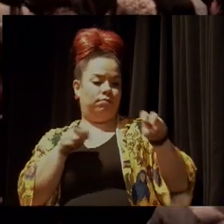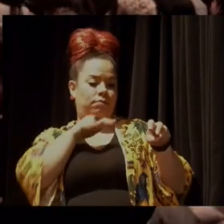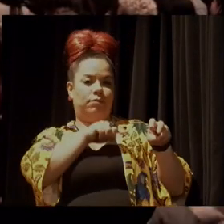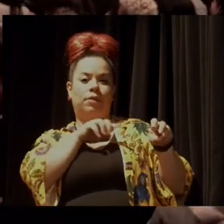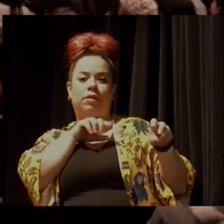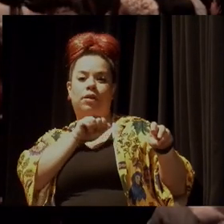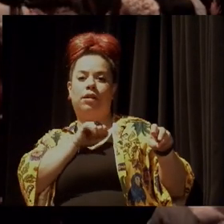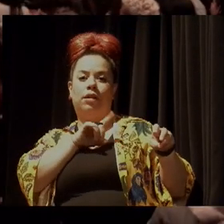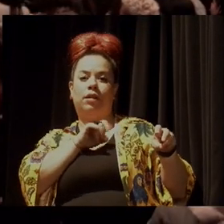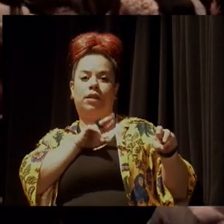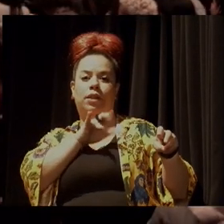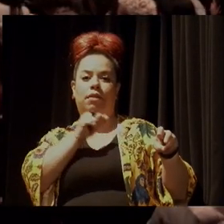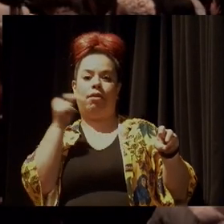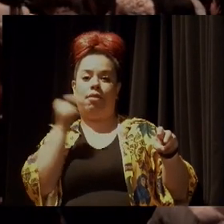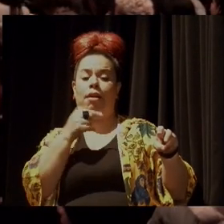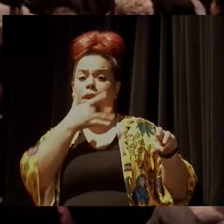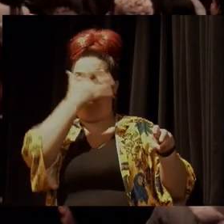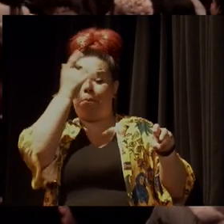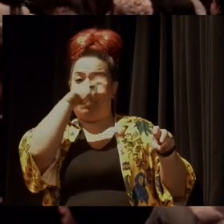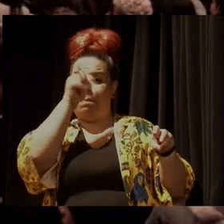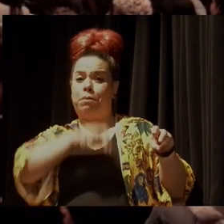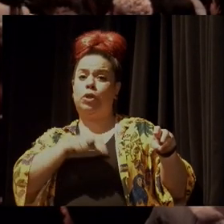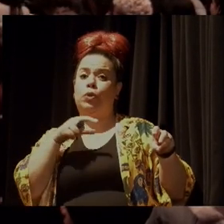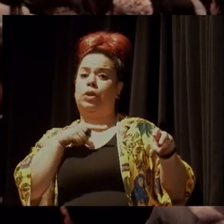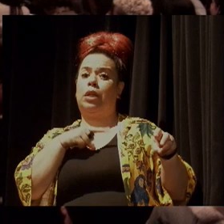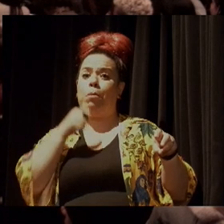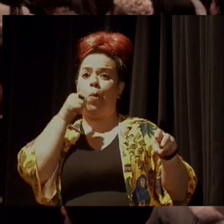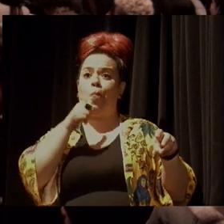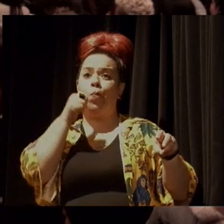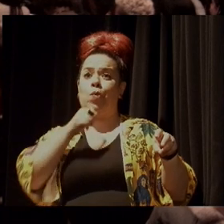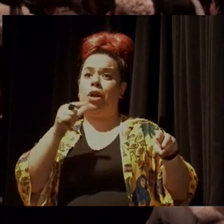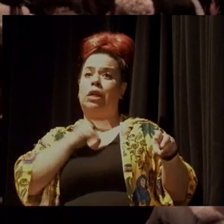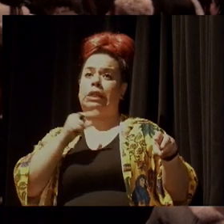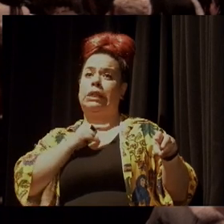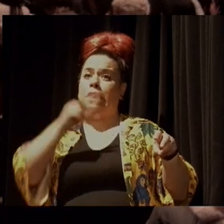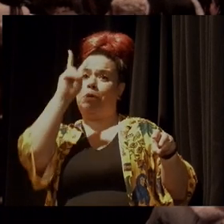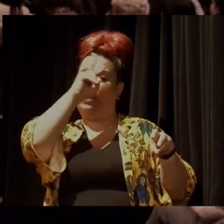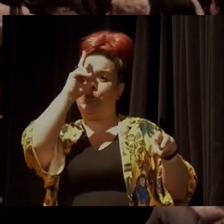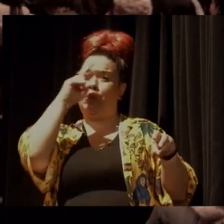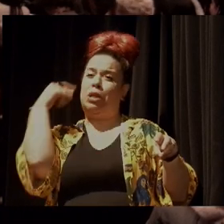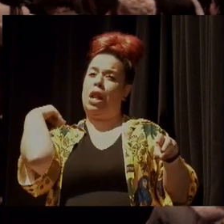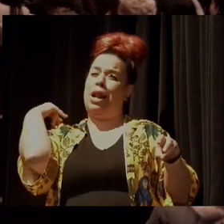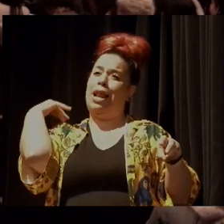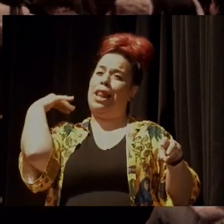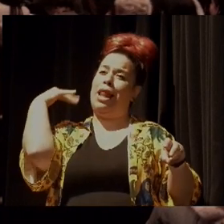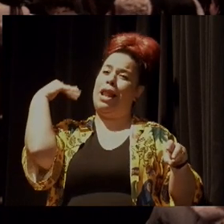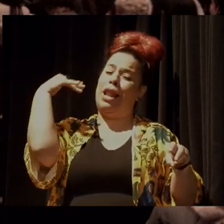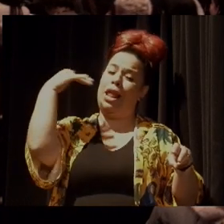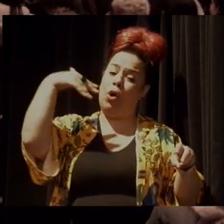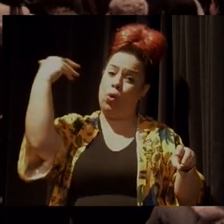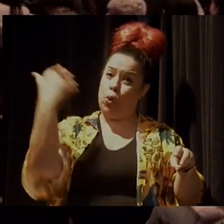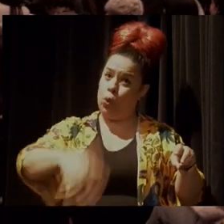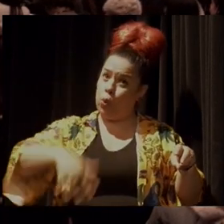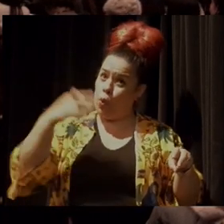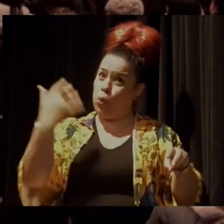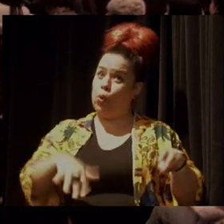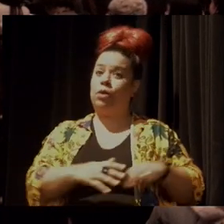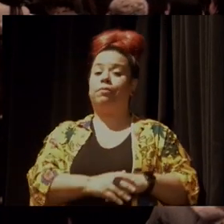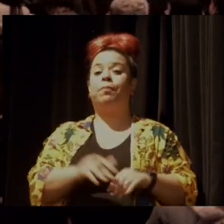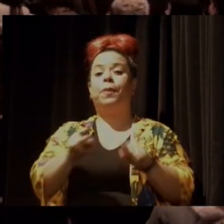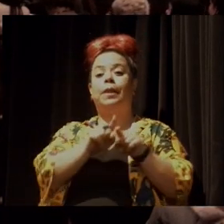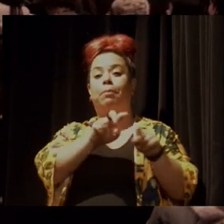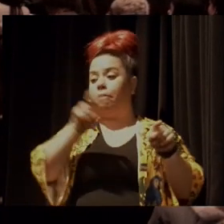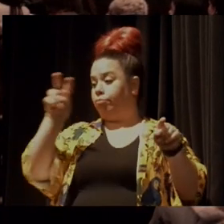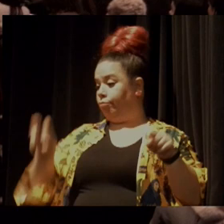que é uma pessoa que tem uma... Uma mulher que tem uma bagagem imensa. E do Fábio,